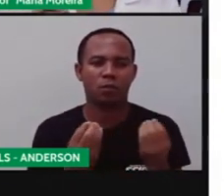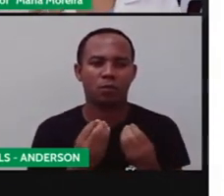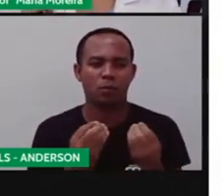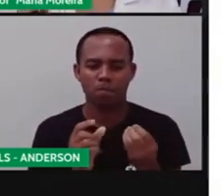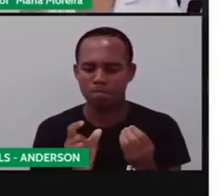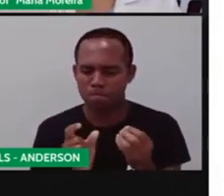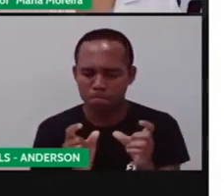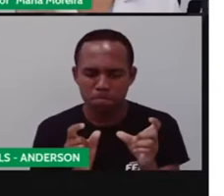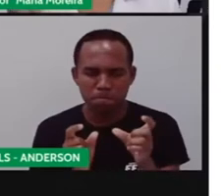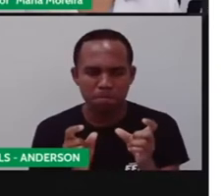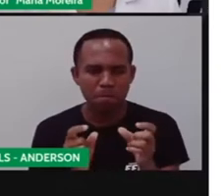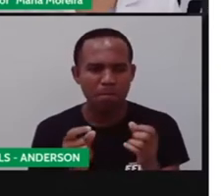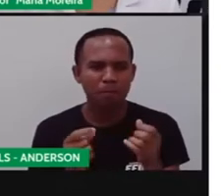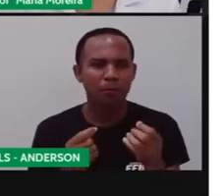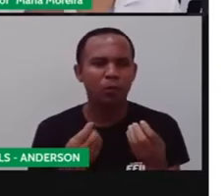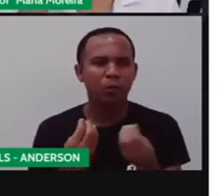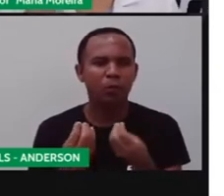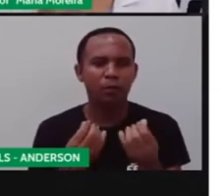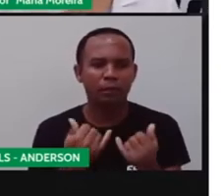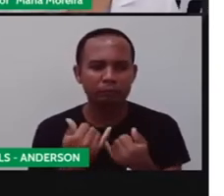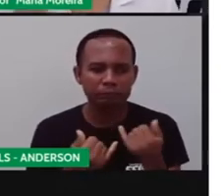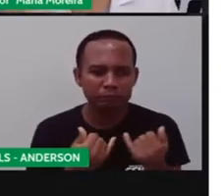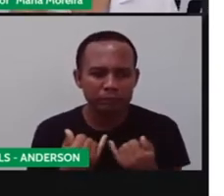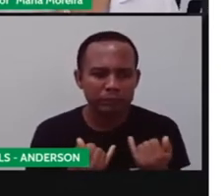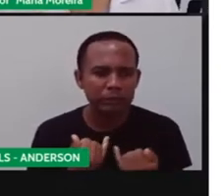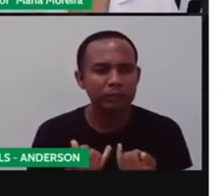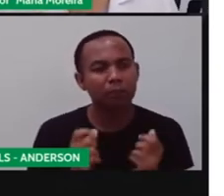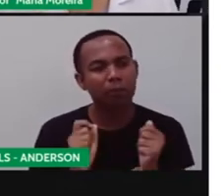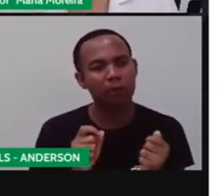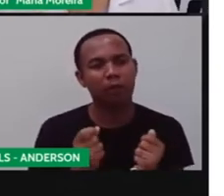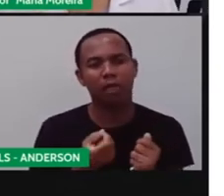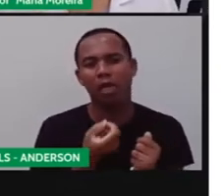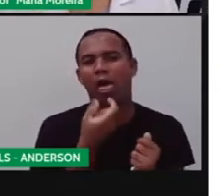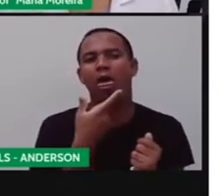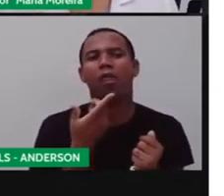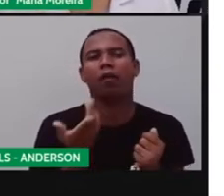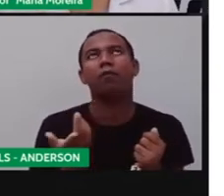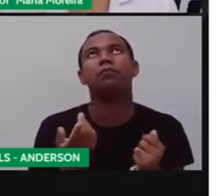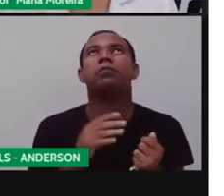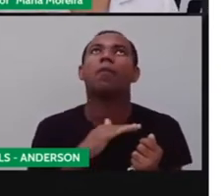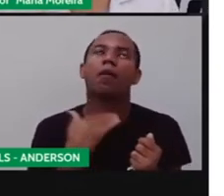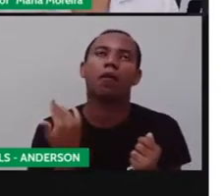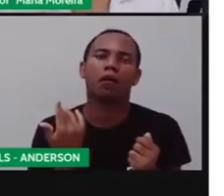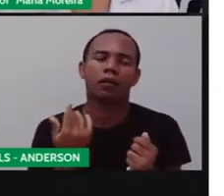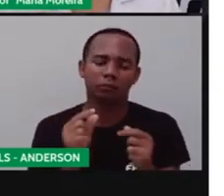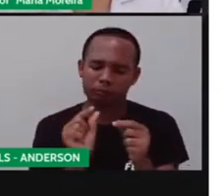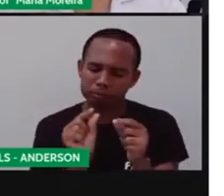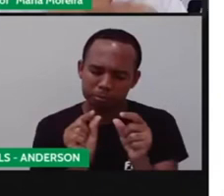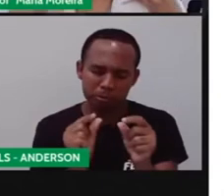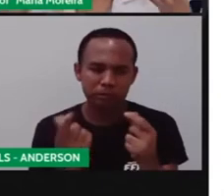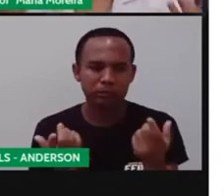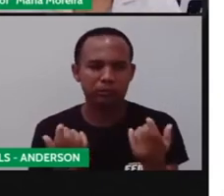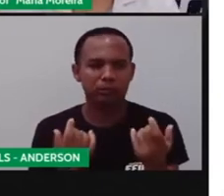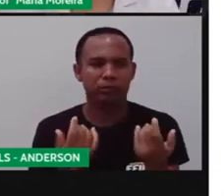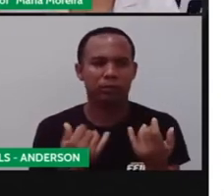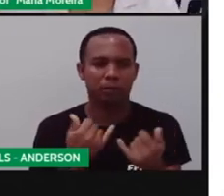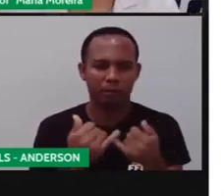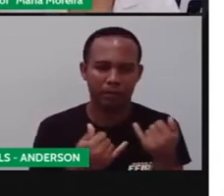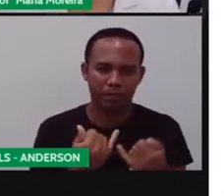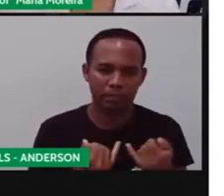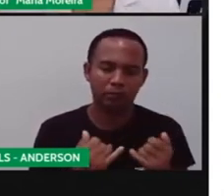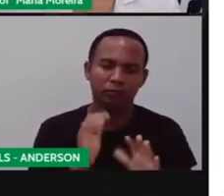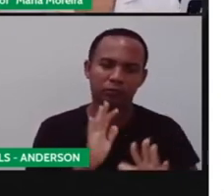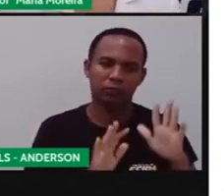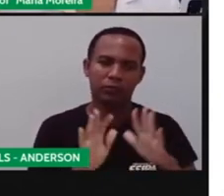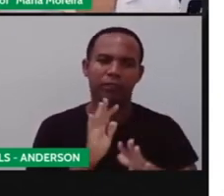vai poder ser utilizado por quem? Por um bebezinho, porque ele pode engolir e se asfixiar. Asfixiar. Um brinquedo, na